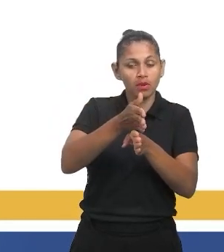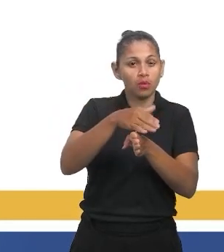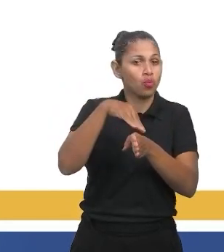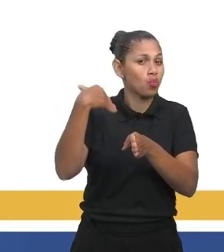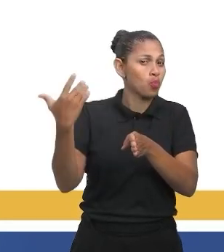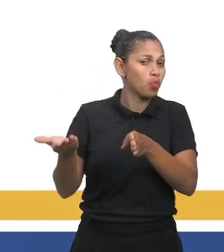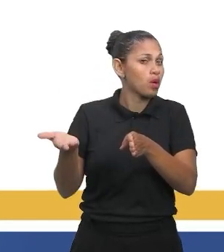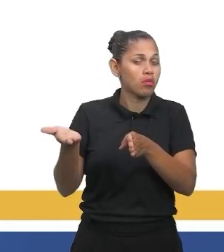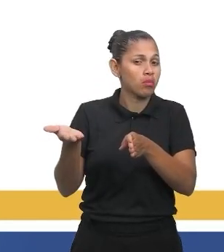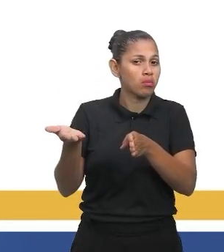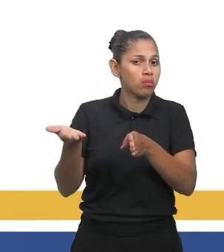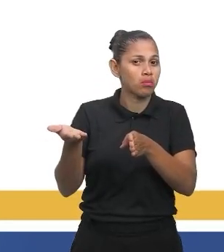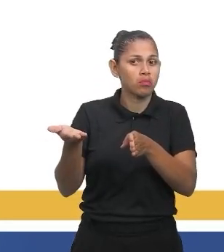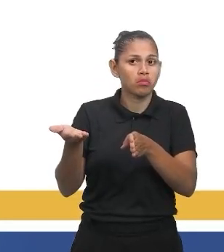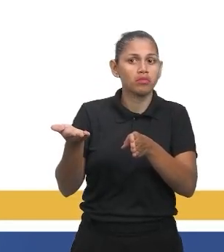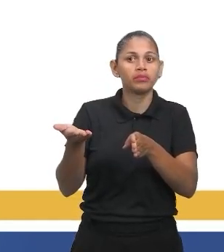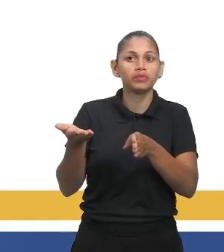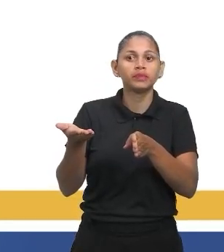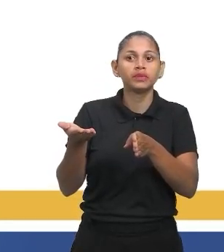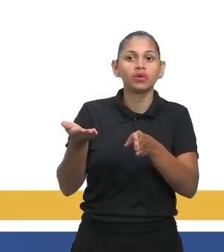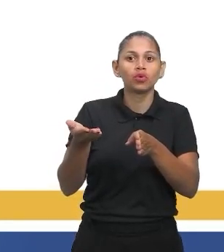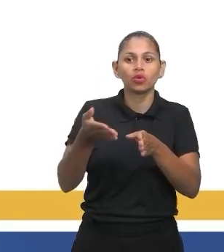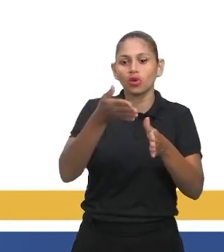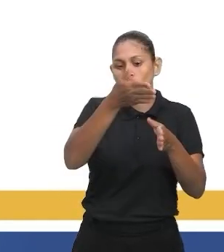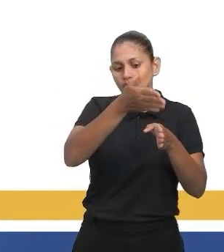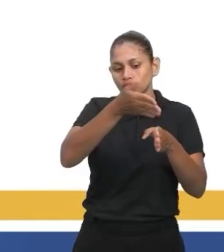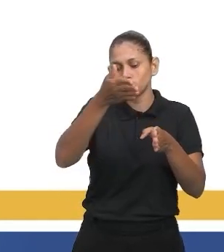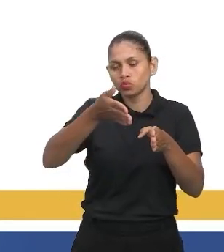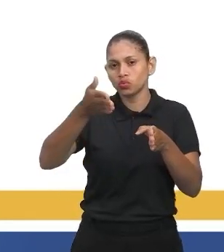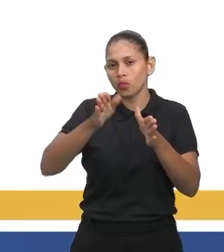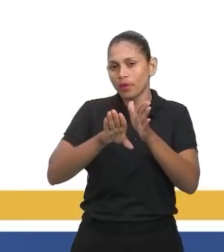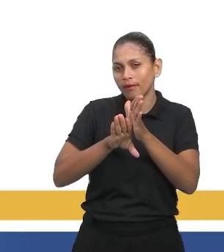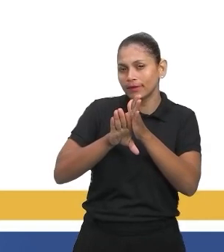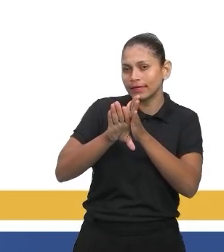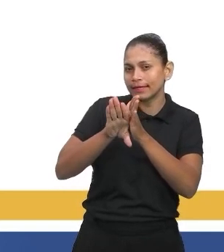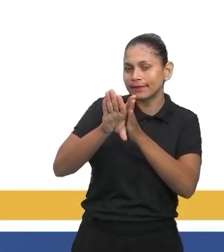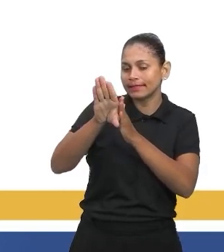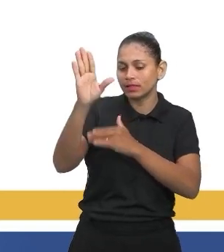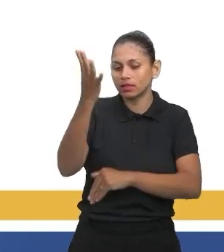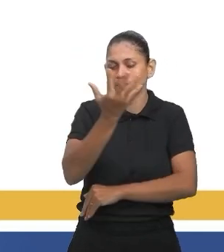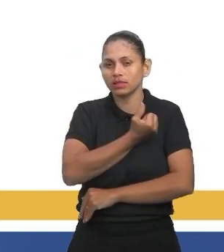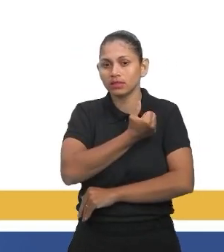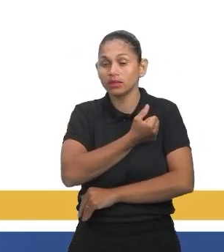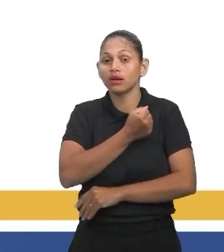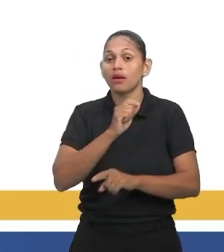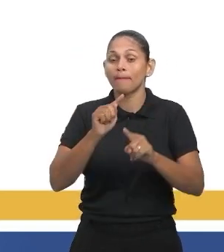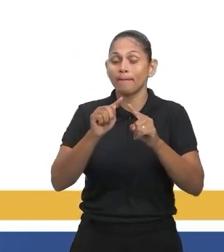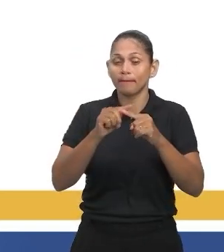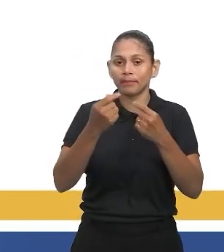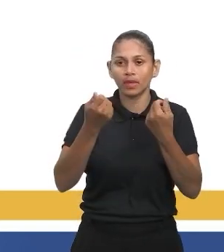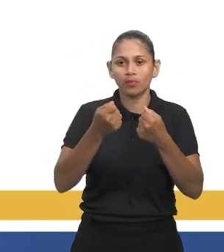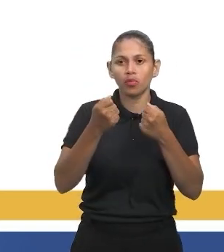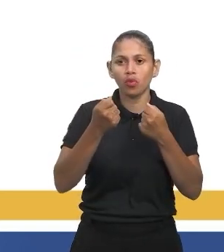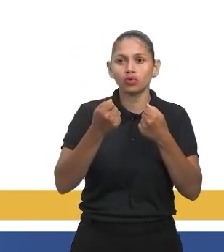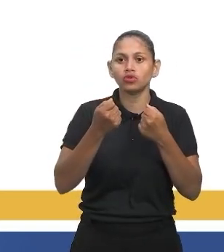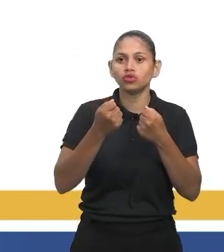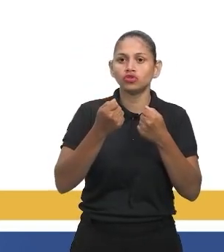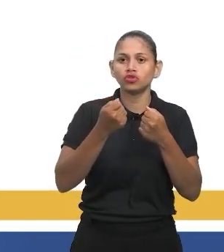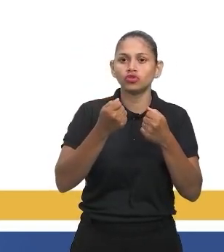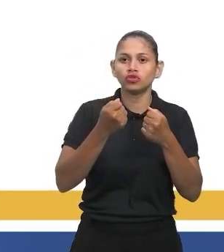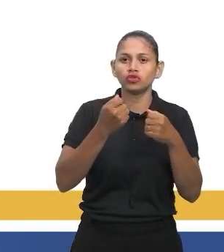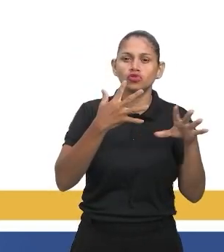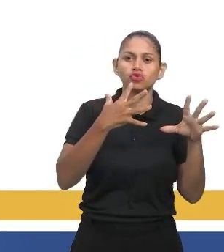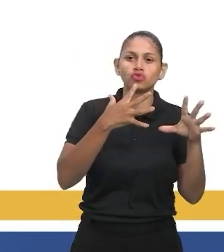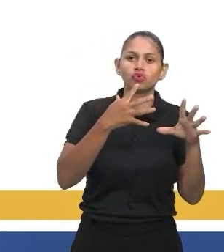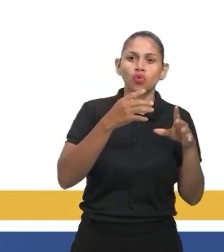eu coloquei em ordem crescente, mas você pode ir contando os números no gráfico. Contando o quê? Do menor para o maior. Ah, mas em que